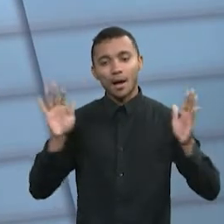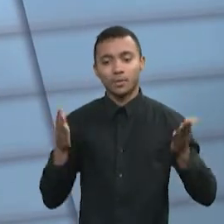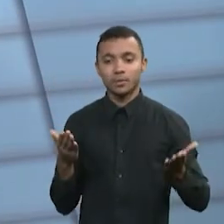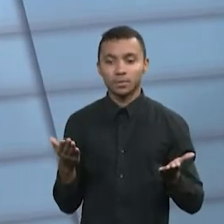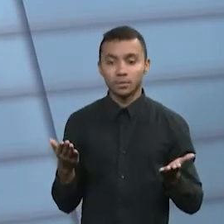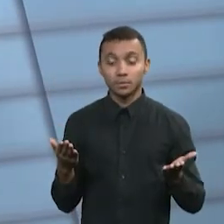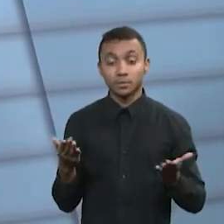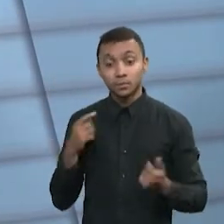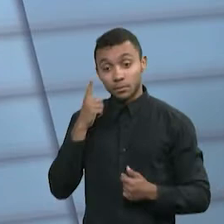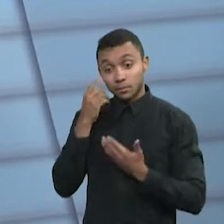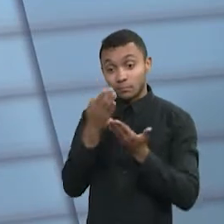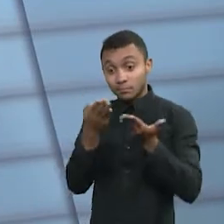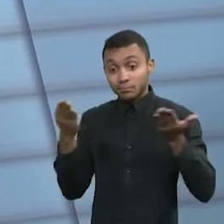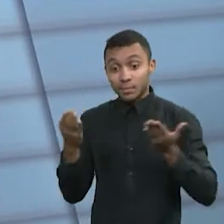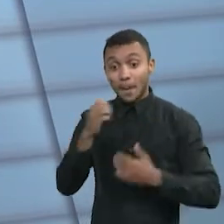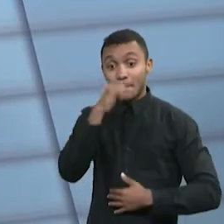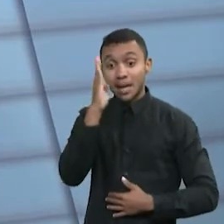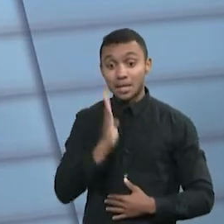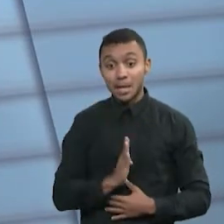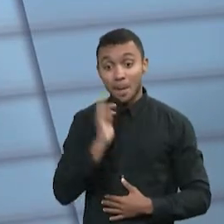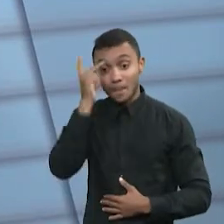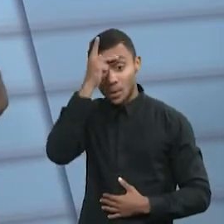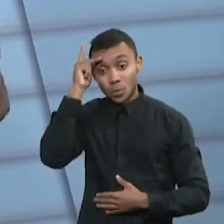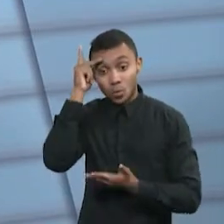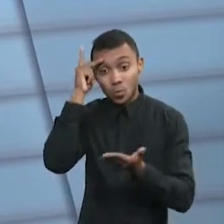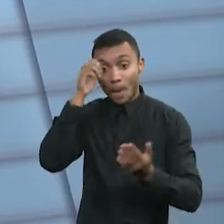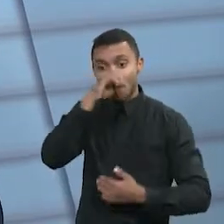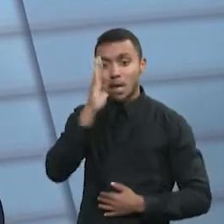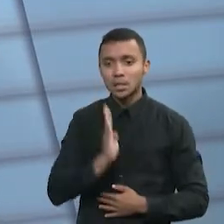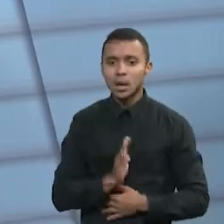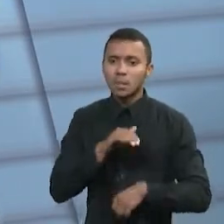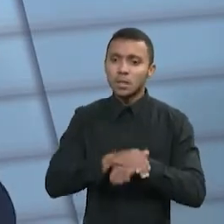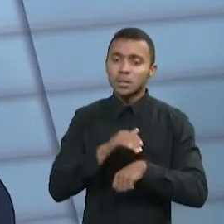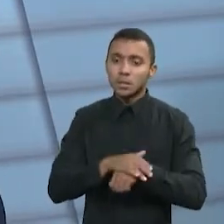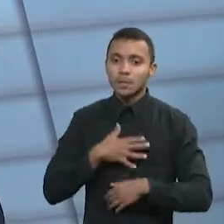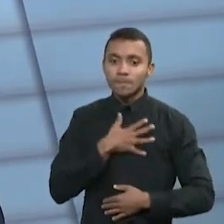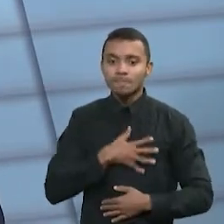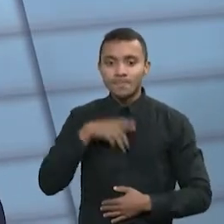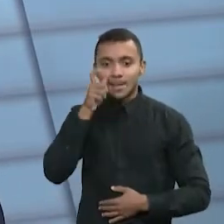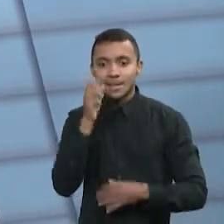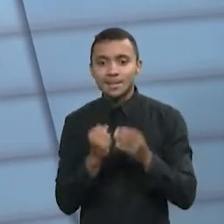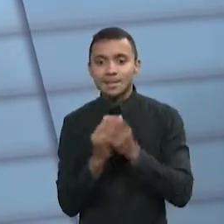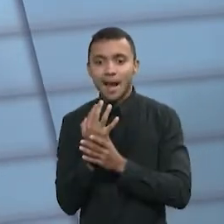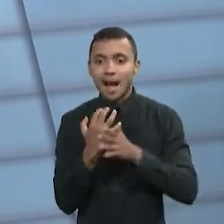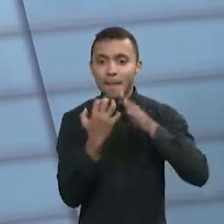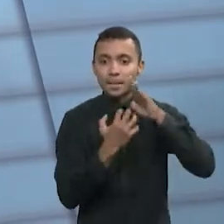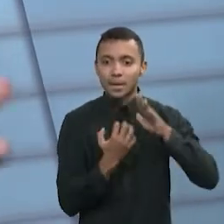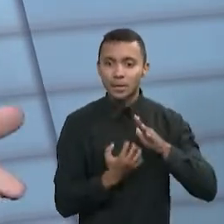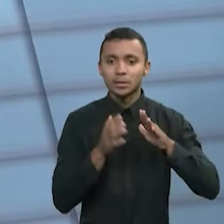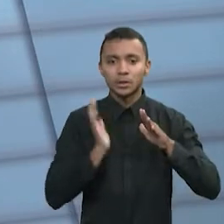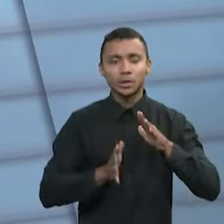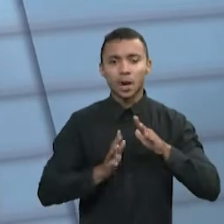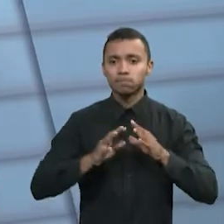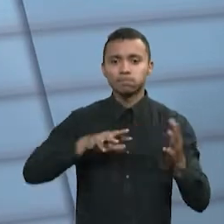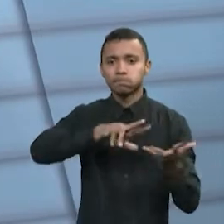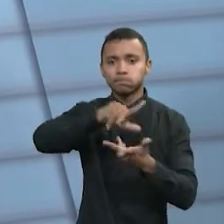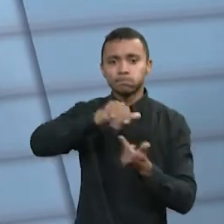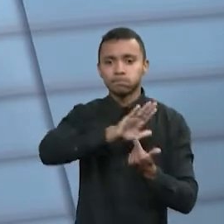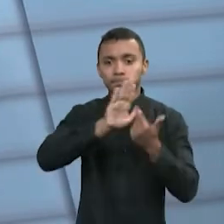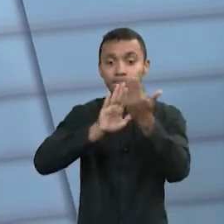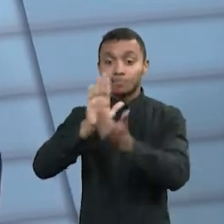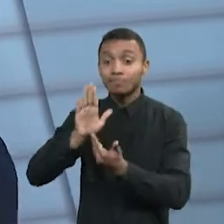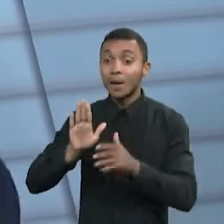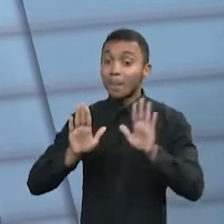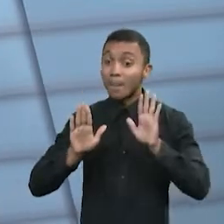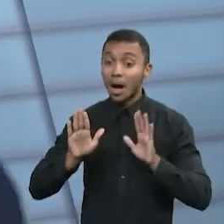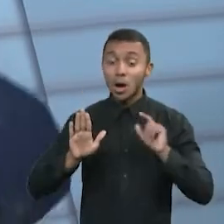o brasileiro em si, ele tem na sua veia o calor do empreendedorismo, ele gosta de empreender, isso é reconhecido mundialmente. Contudo,